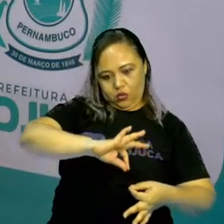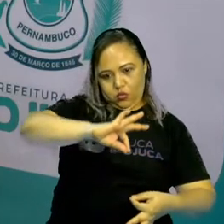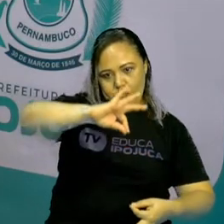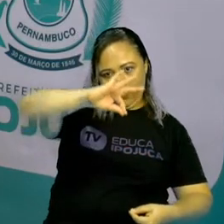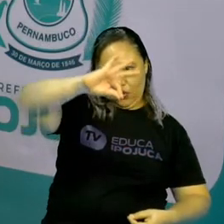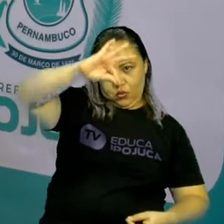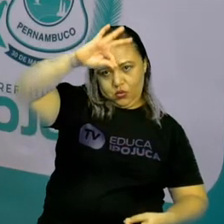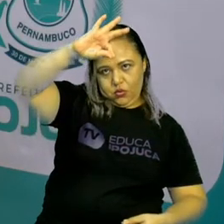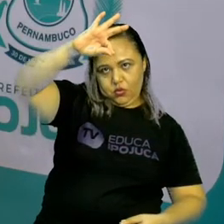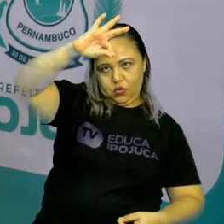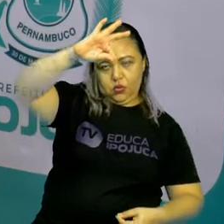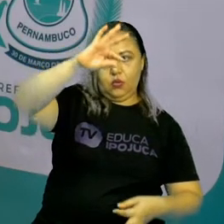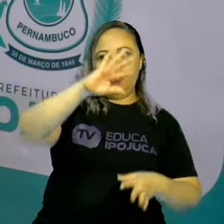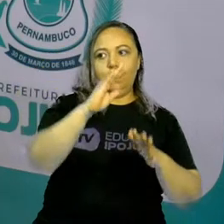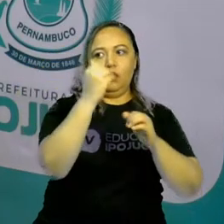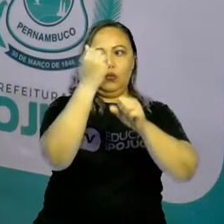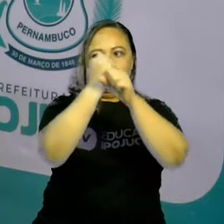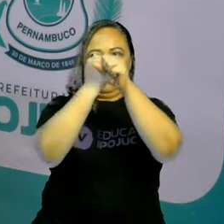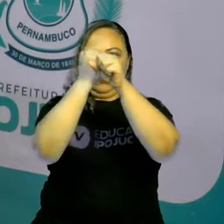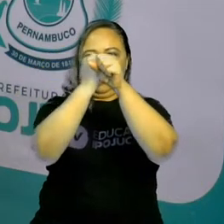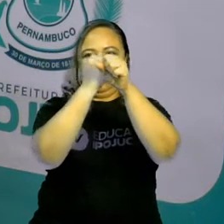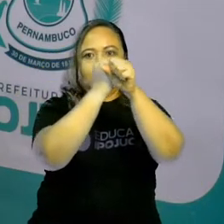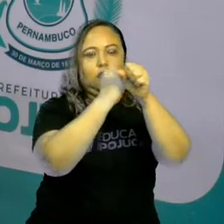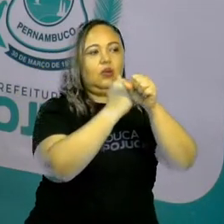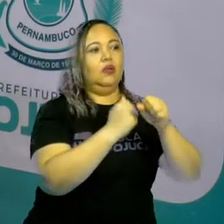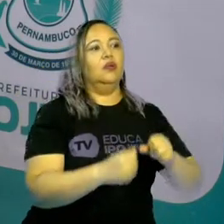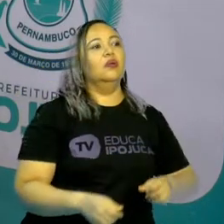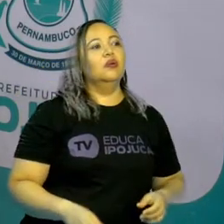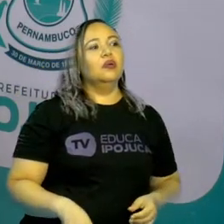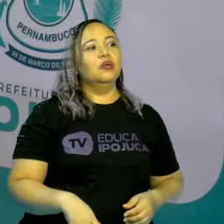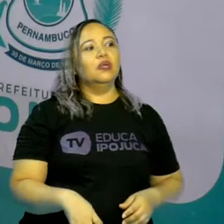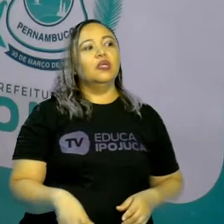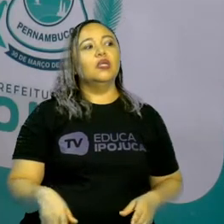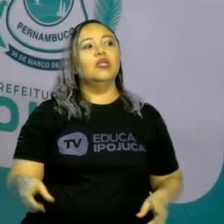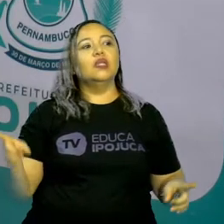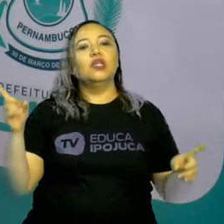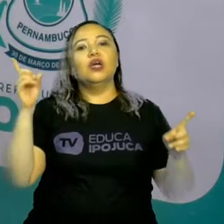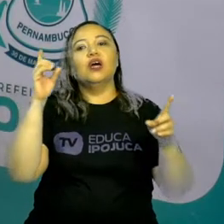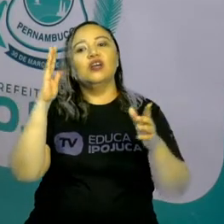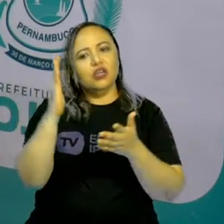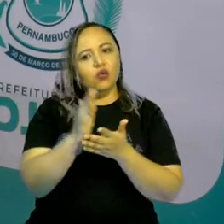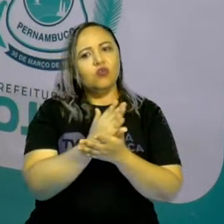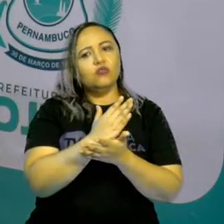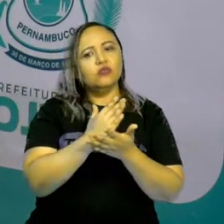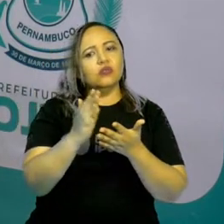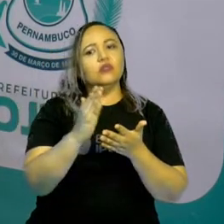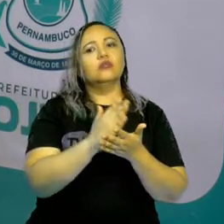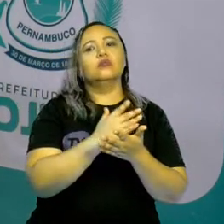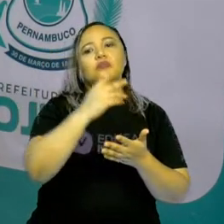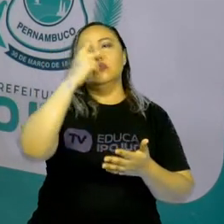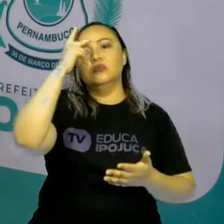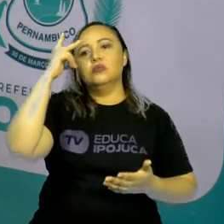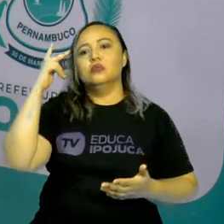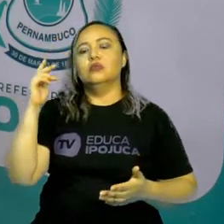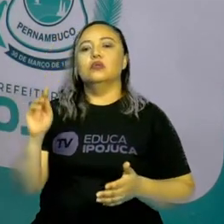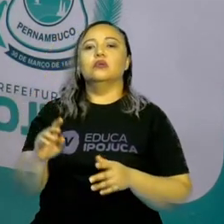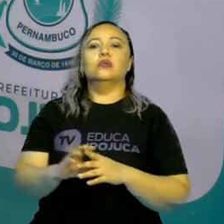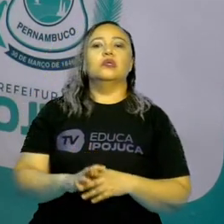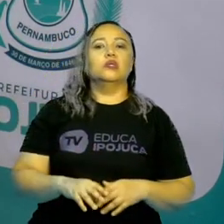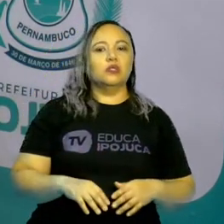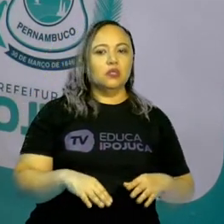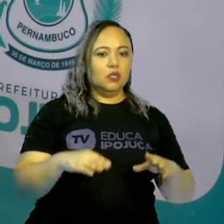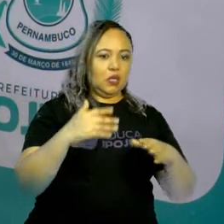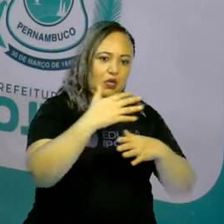chamam-se palafitas, que nós podemos encontrar também em nossa região. Algumas pessoas existem,